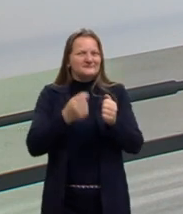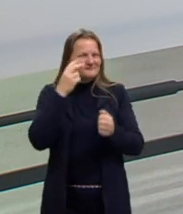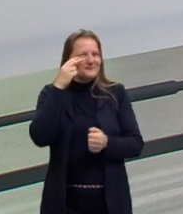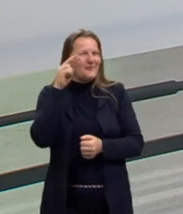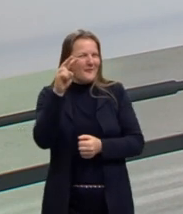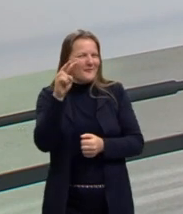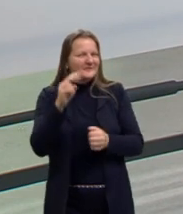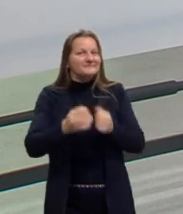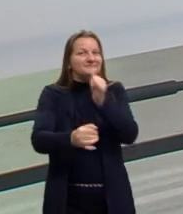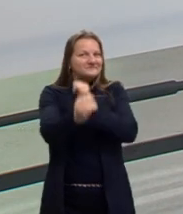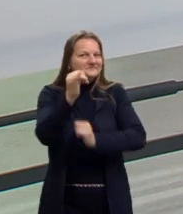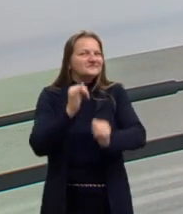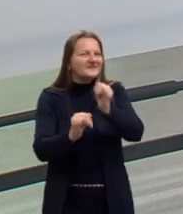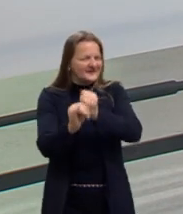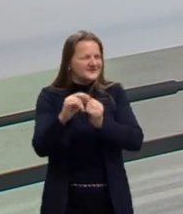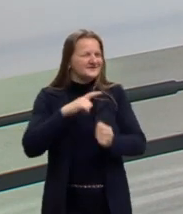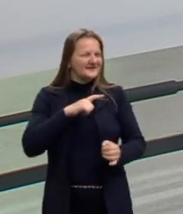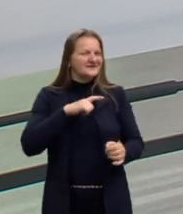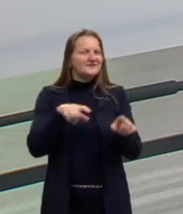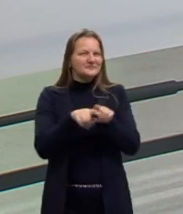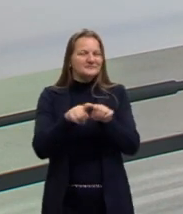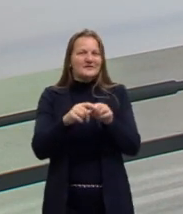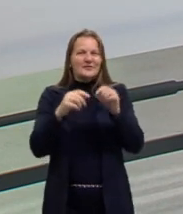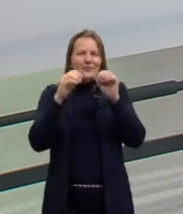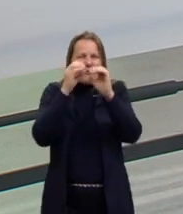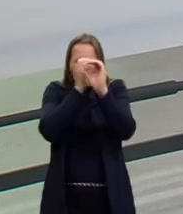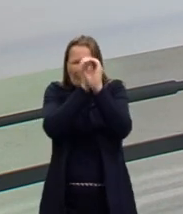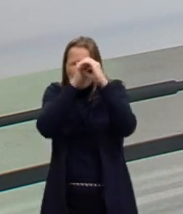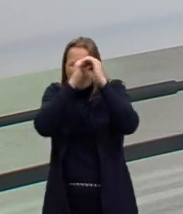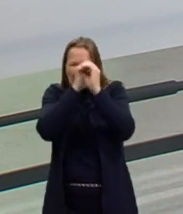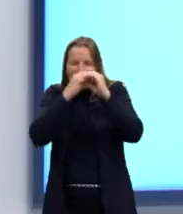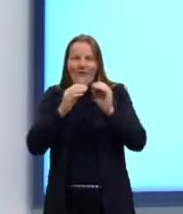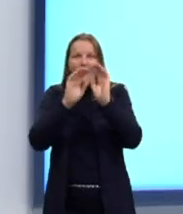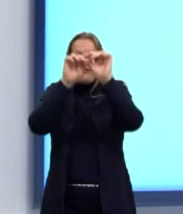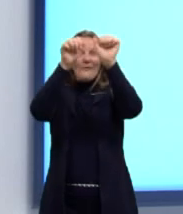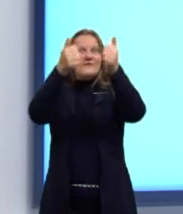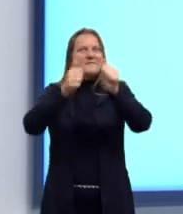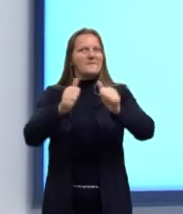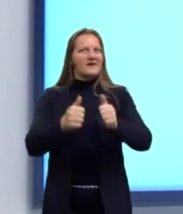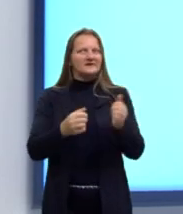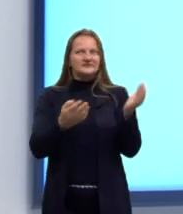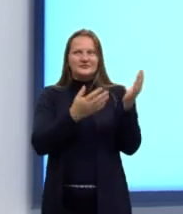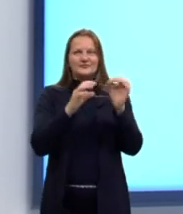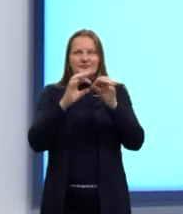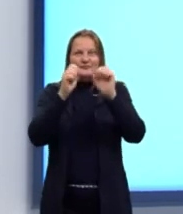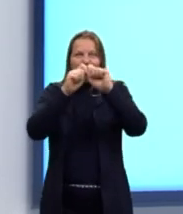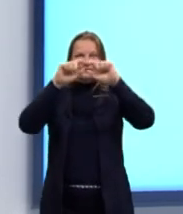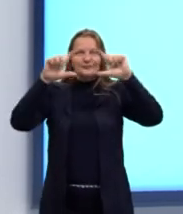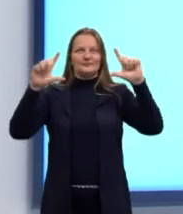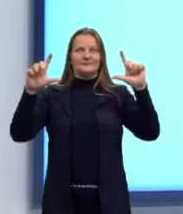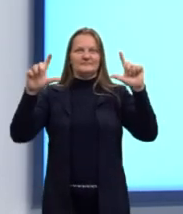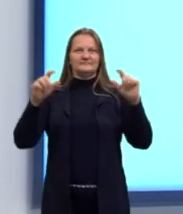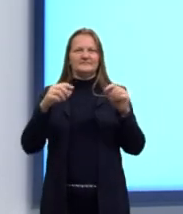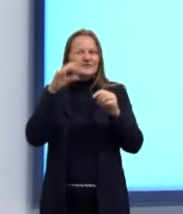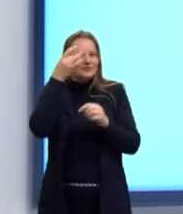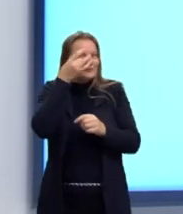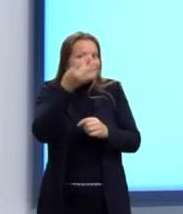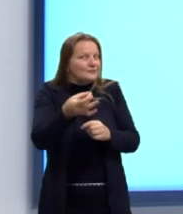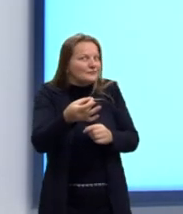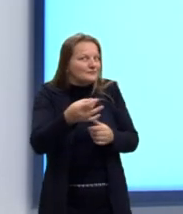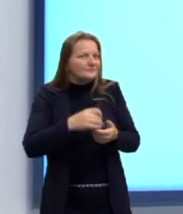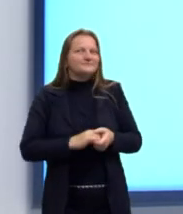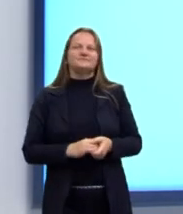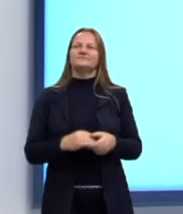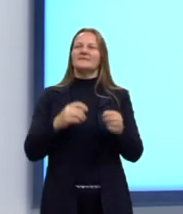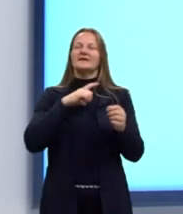achei na internet. Eu vou pedir que foque na imagem agora para que a gente possa olhar ela com mais atenção. Aqui a